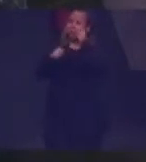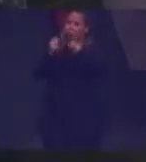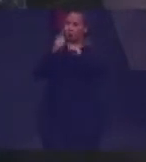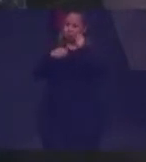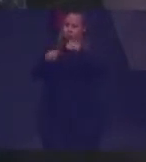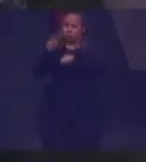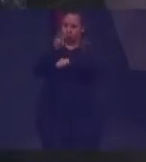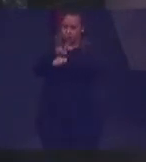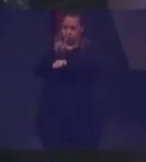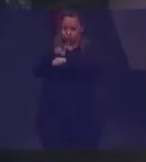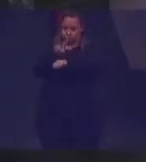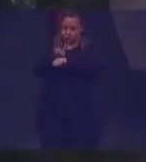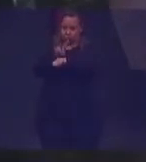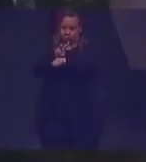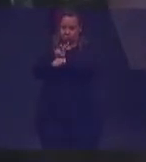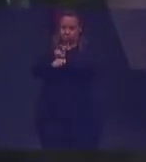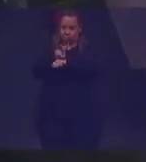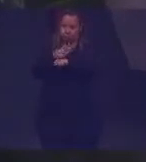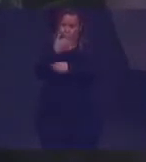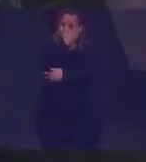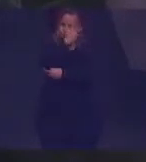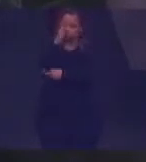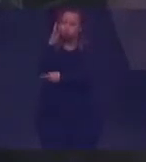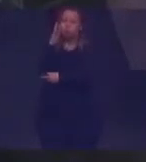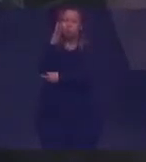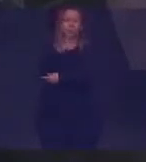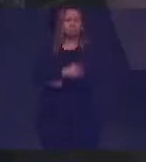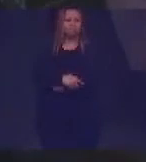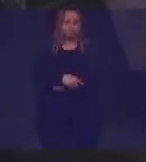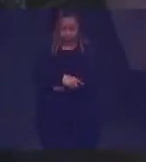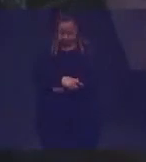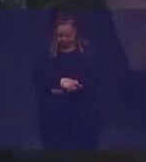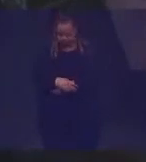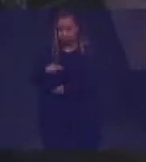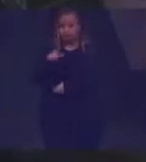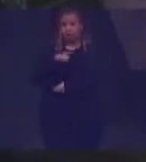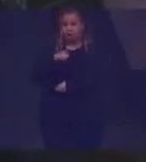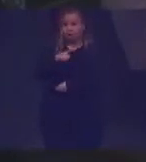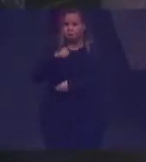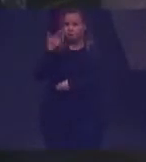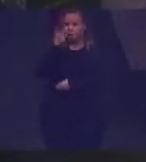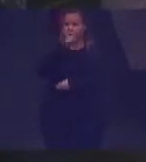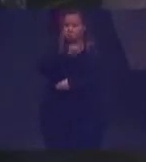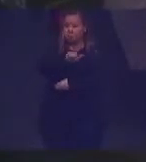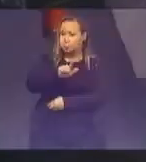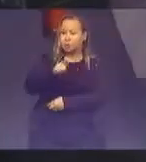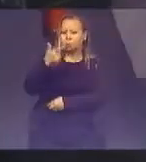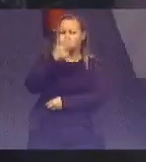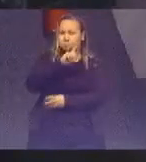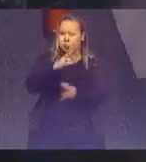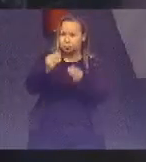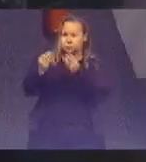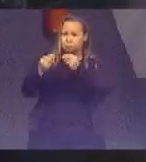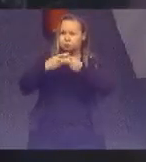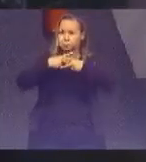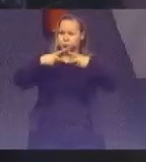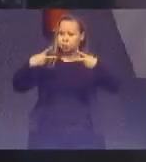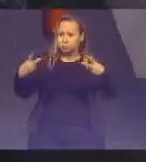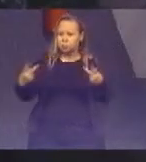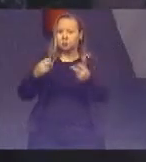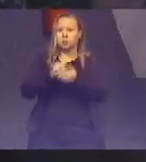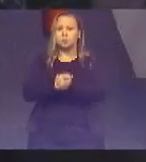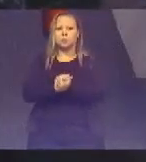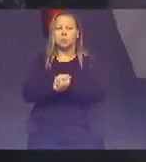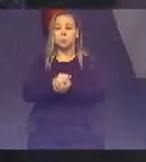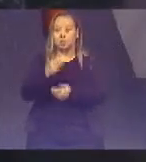proteção do meio ambiente. Temos conquistado avanços significativos. Ministro João Otávio,